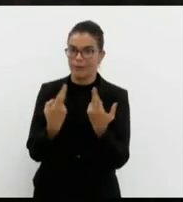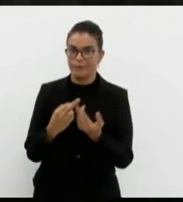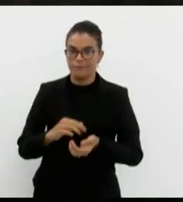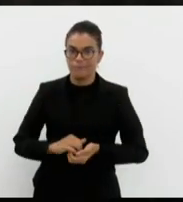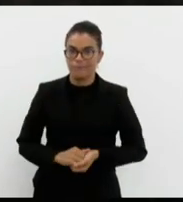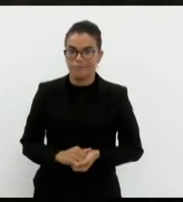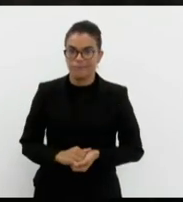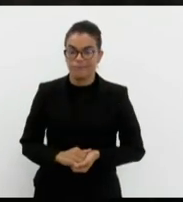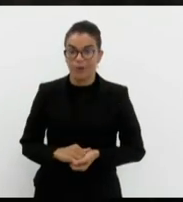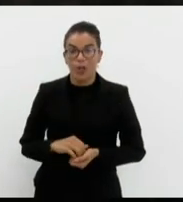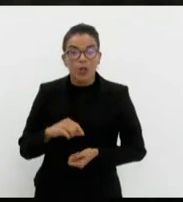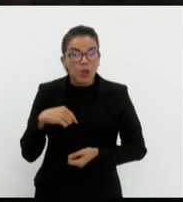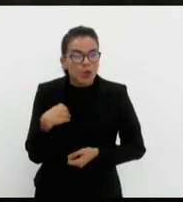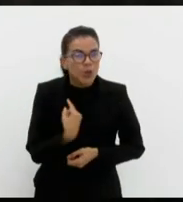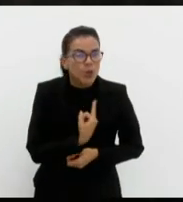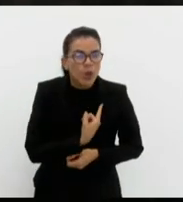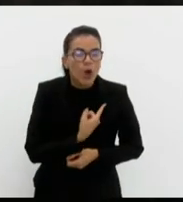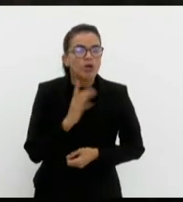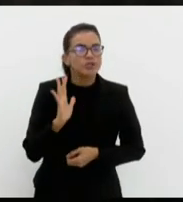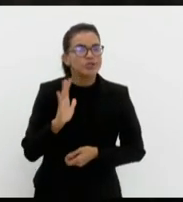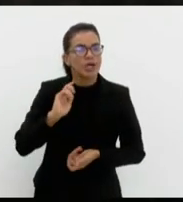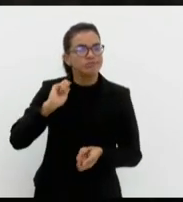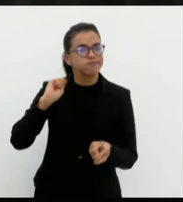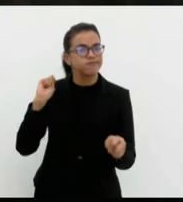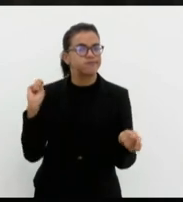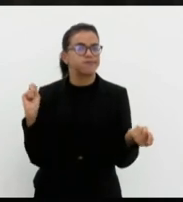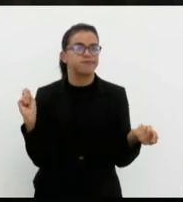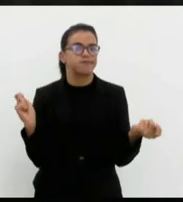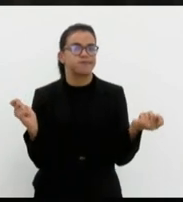nós estamos nos transformando